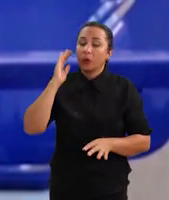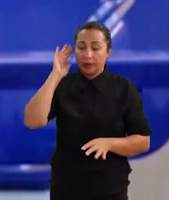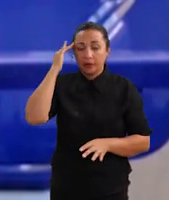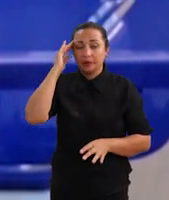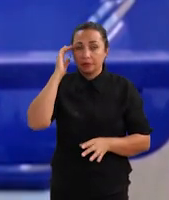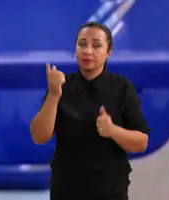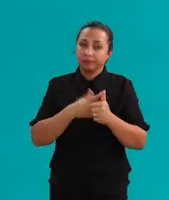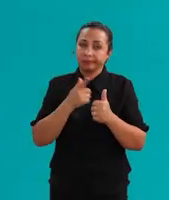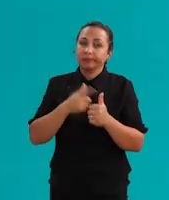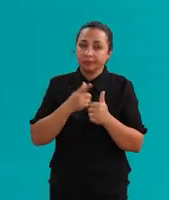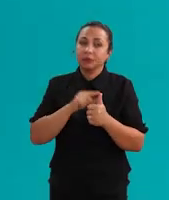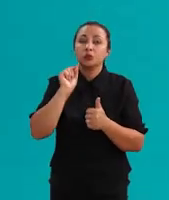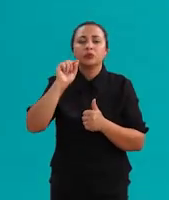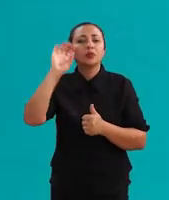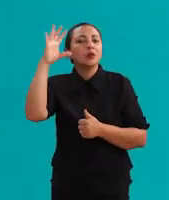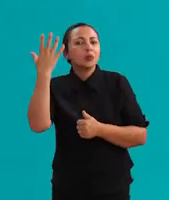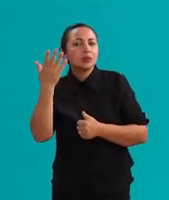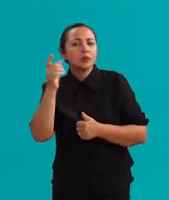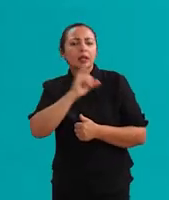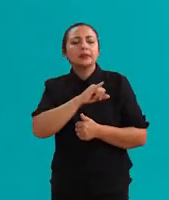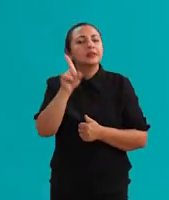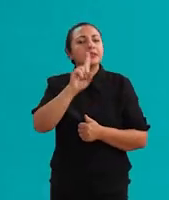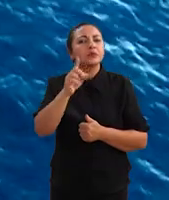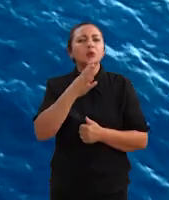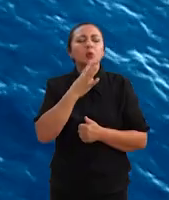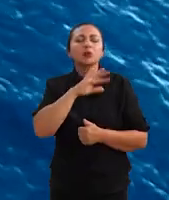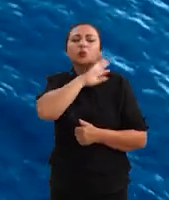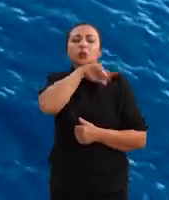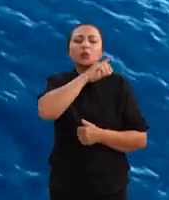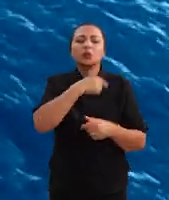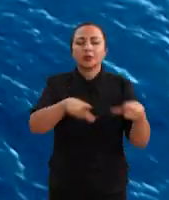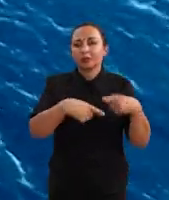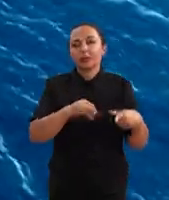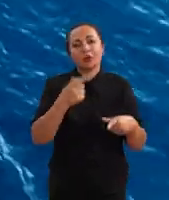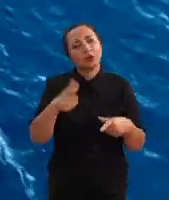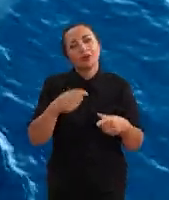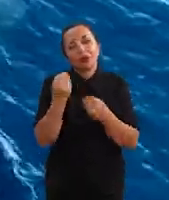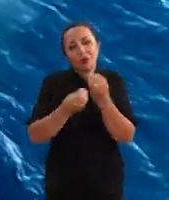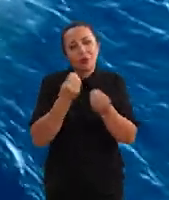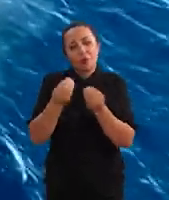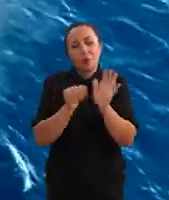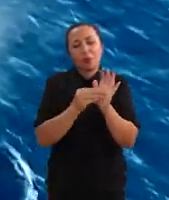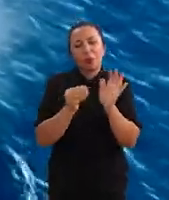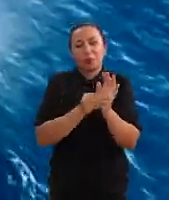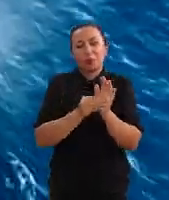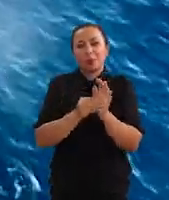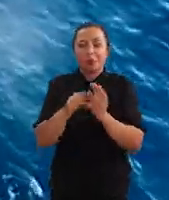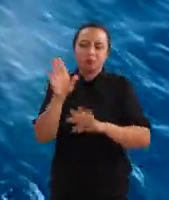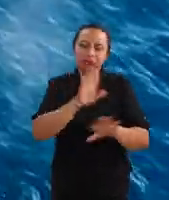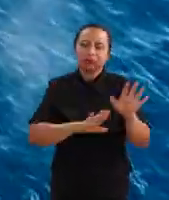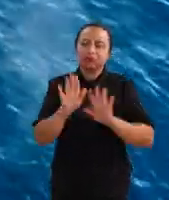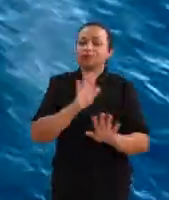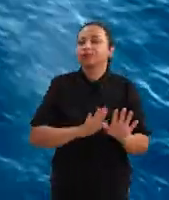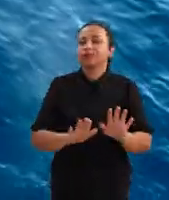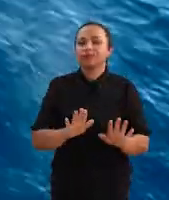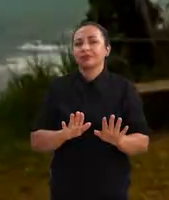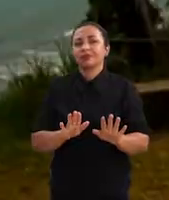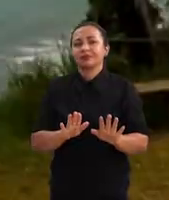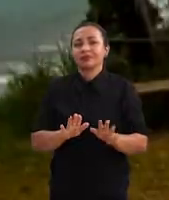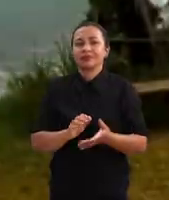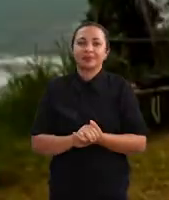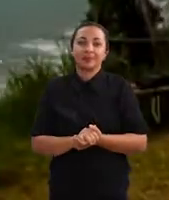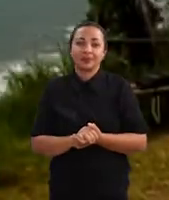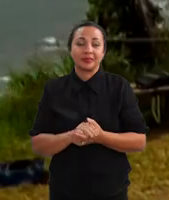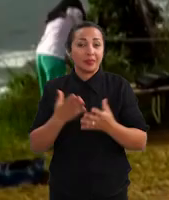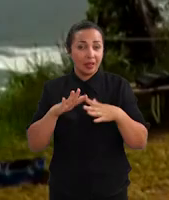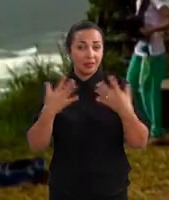entender o que está acontecendo com os indivíduos. Se você não conhece o animal que você está trabalhando, não tem como você propor uma medida de mitigação, não tem como você conservar